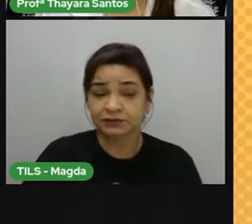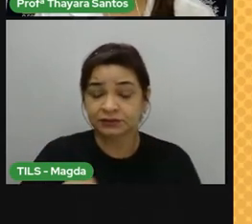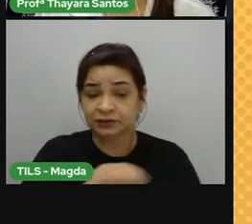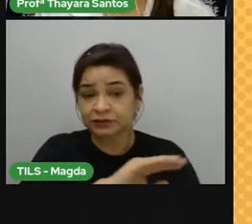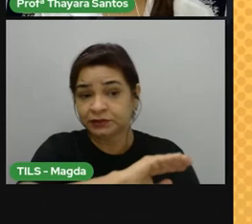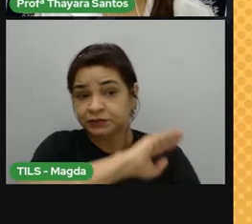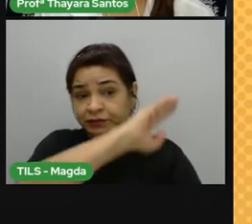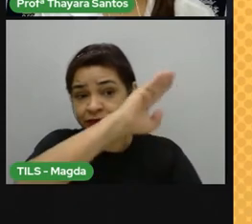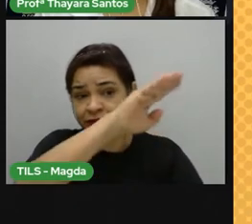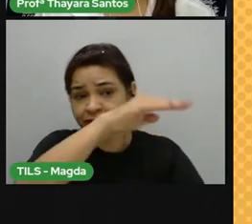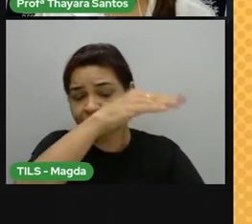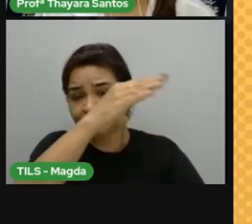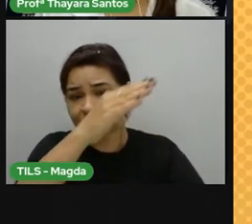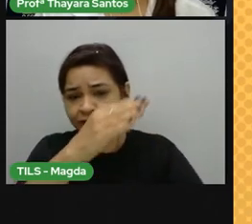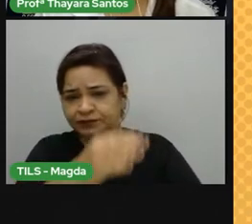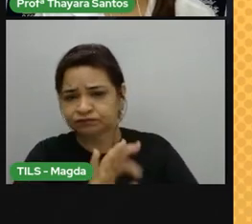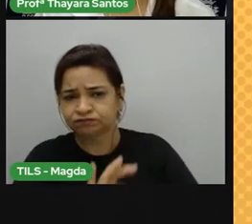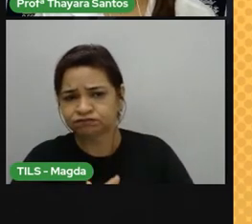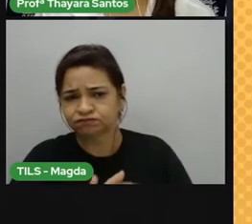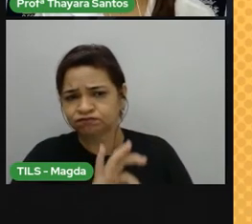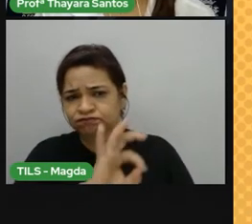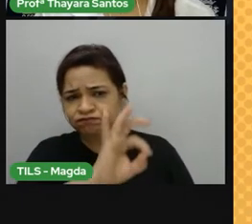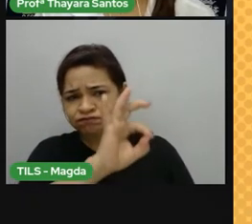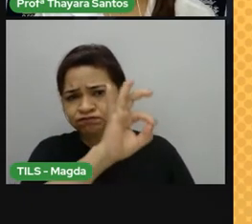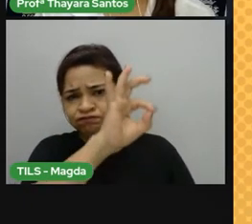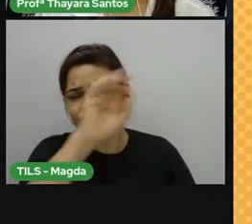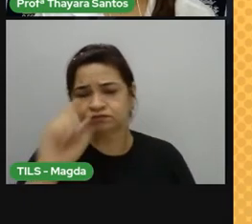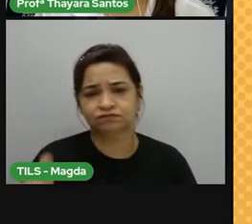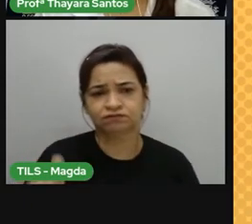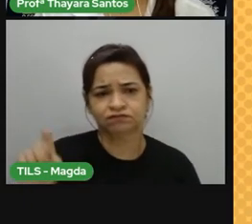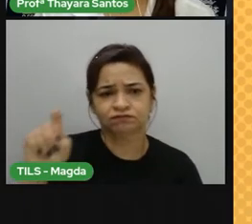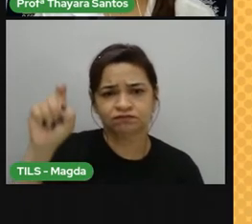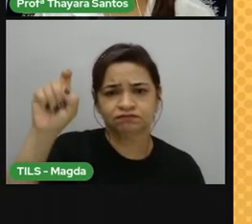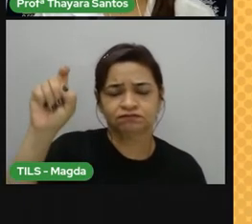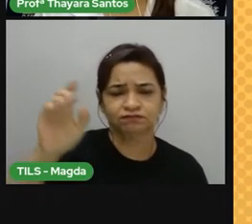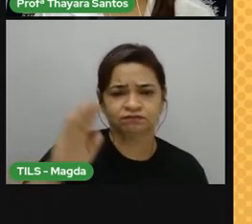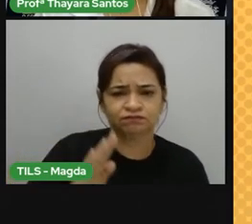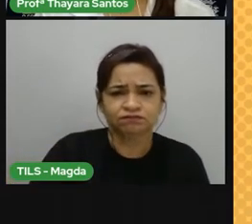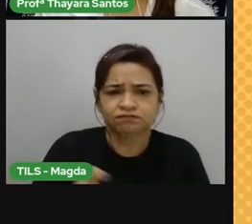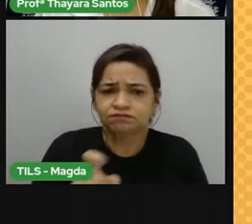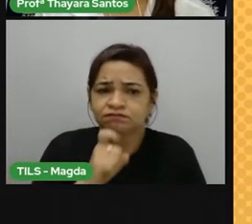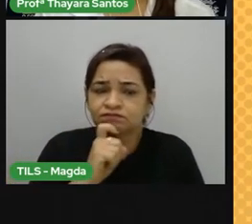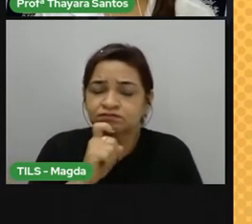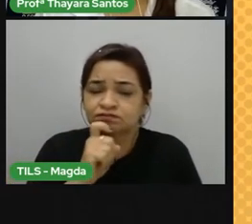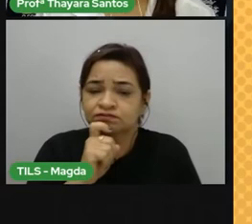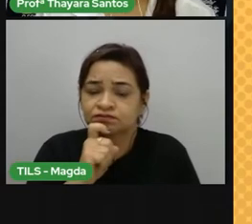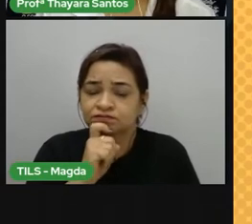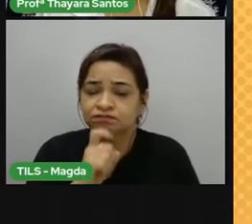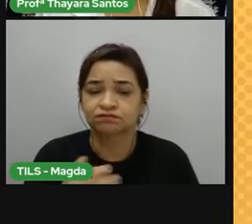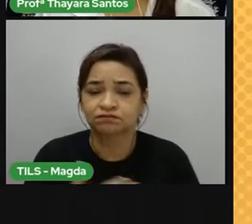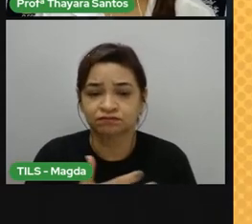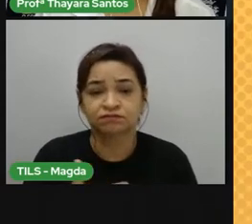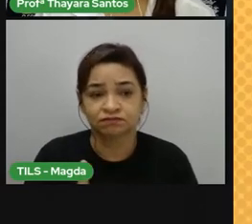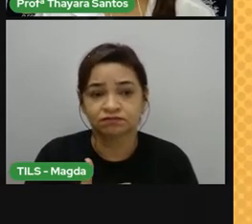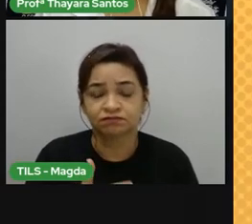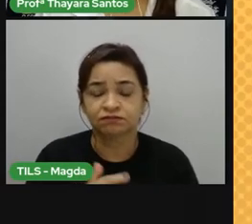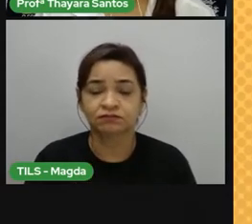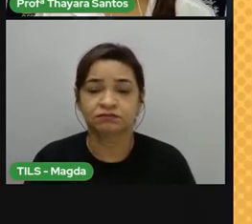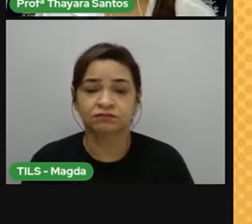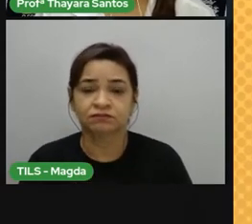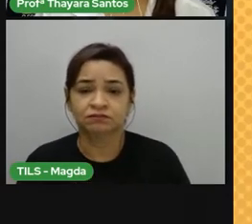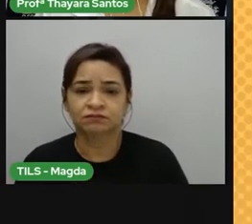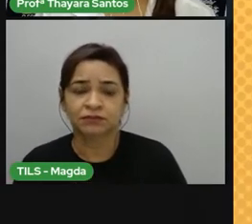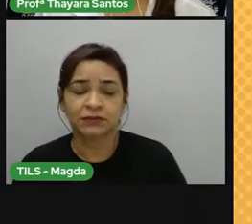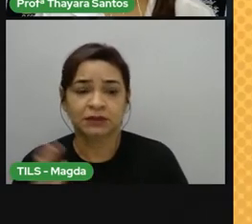1.250 metros de altitude, sendo considerado um dos mais frios de Minas Gerais. Assim, o clima tropical